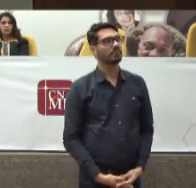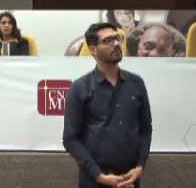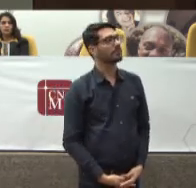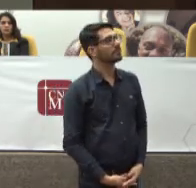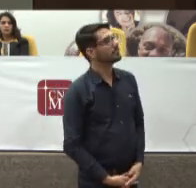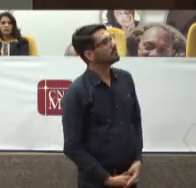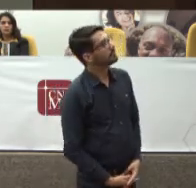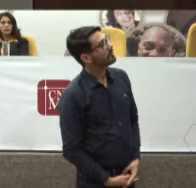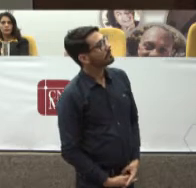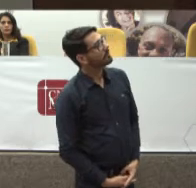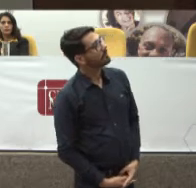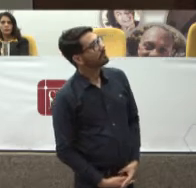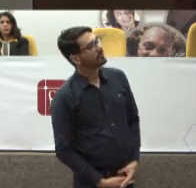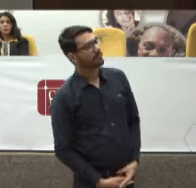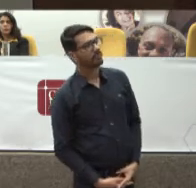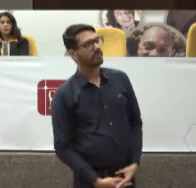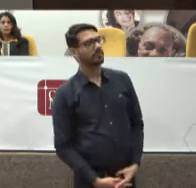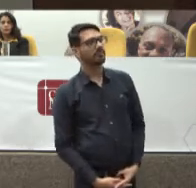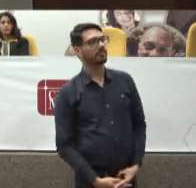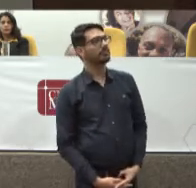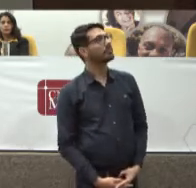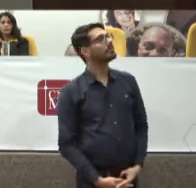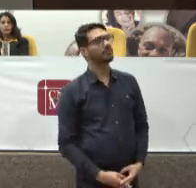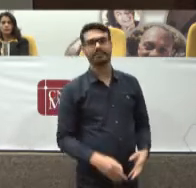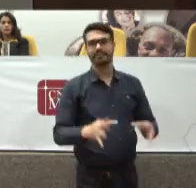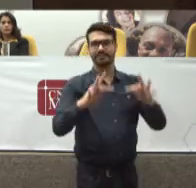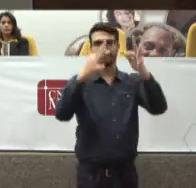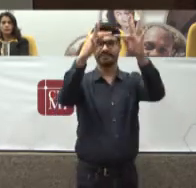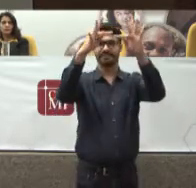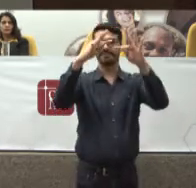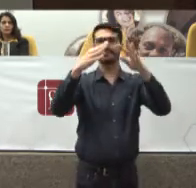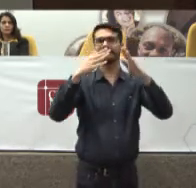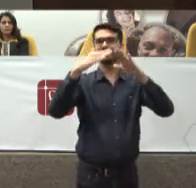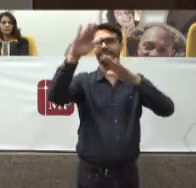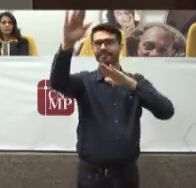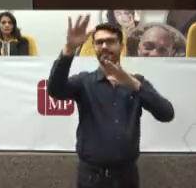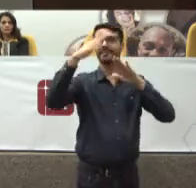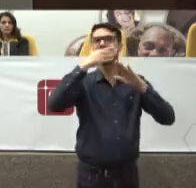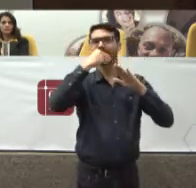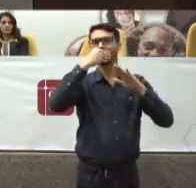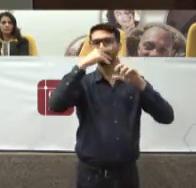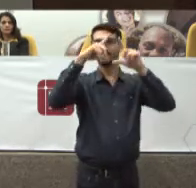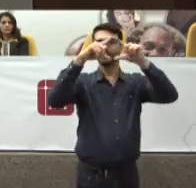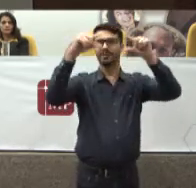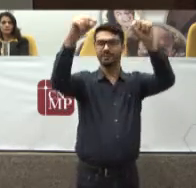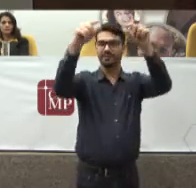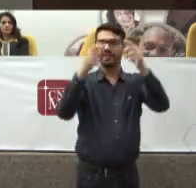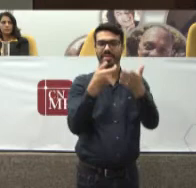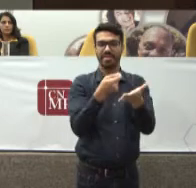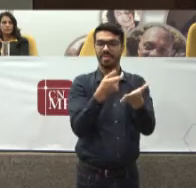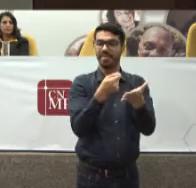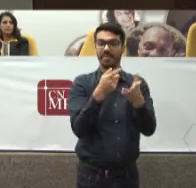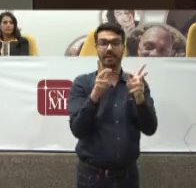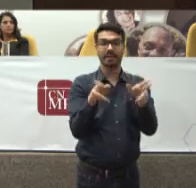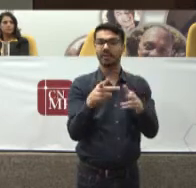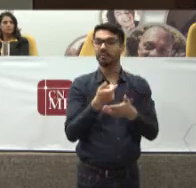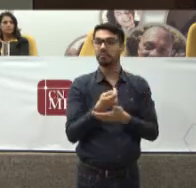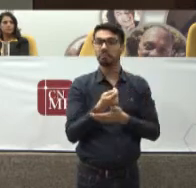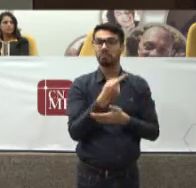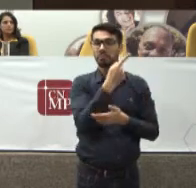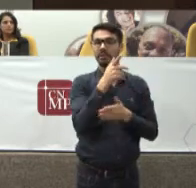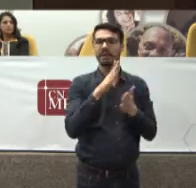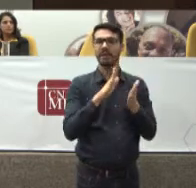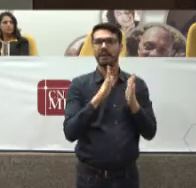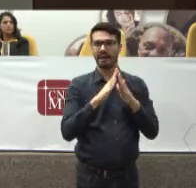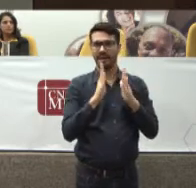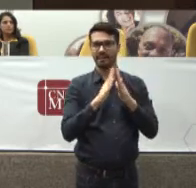A tecnologia Manda o homem Para a lua Mas não consegue Fazer funcionar Um aparelho Que é igual A um controle remoto Que nós temos Em